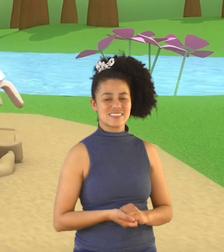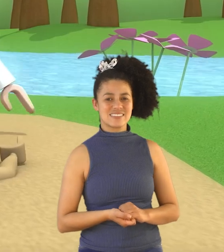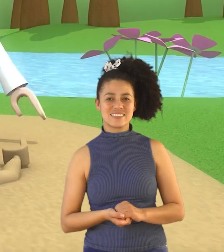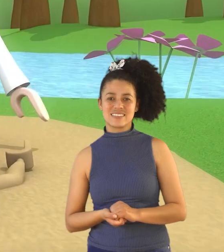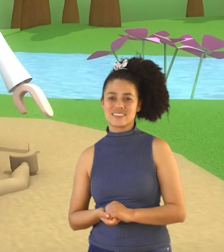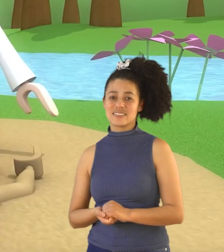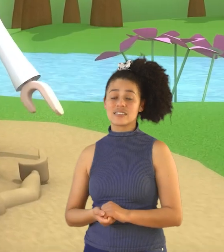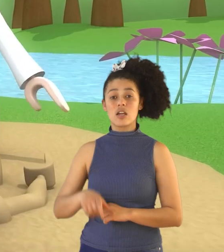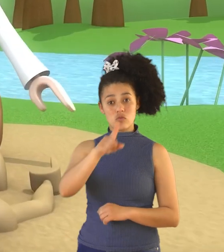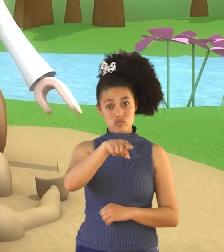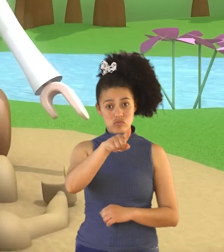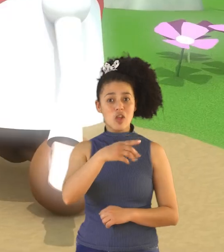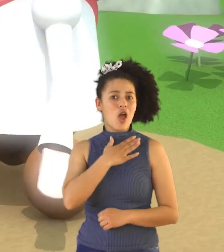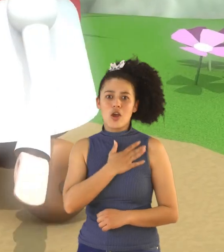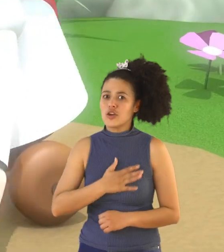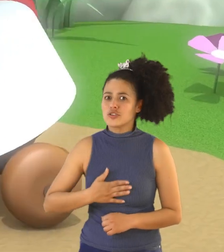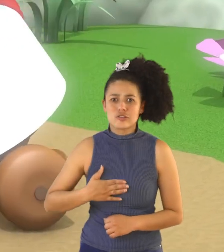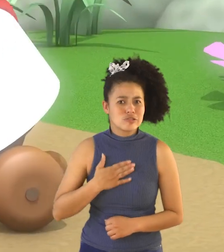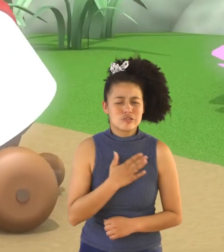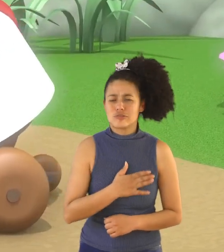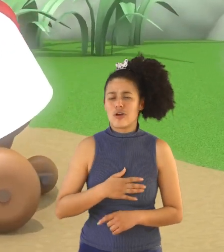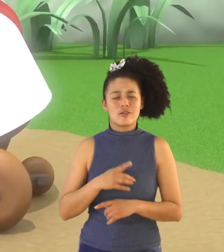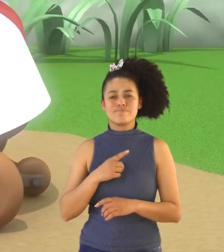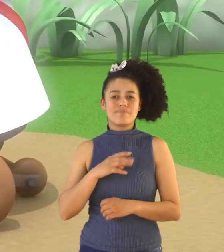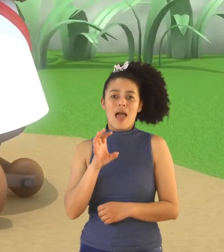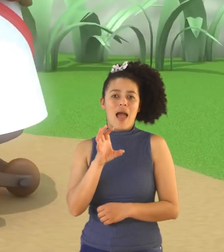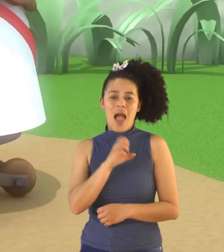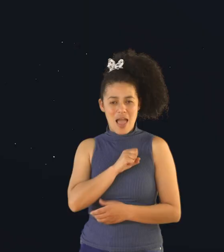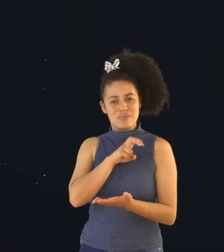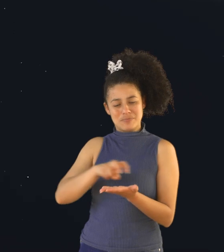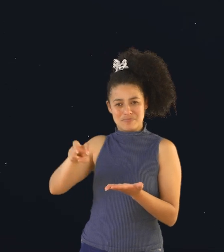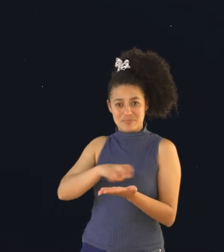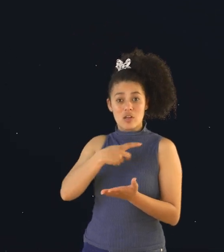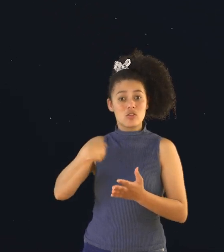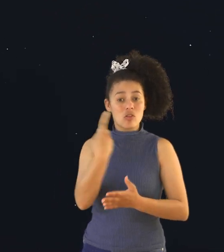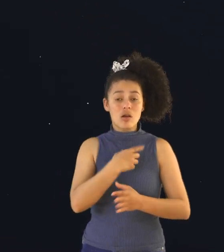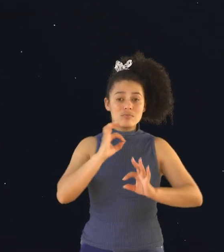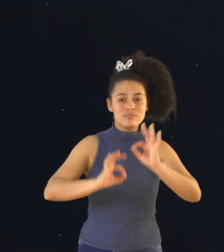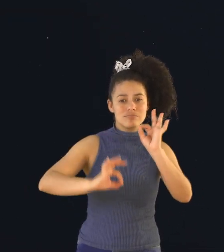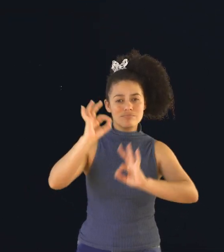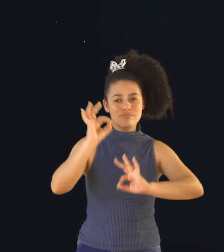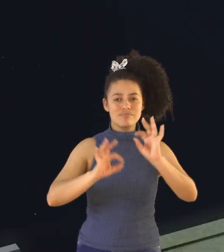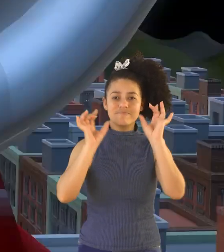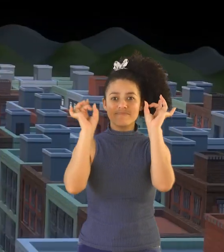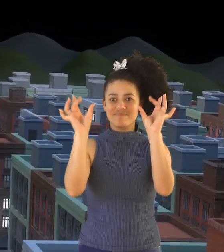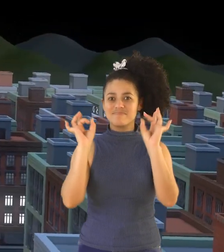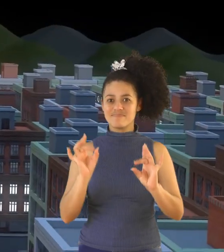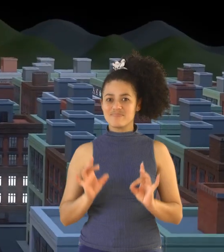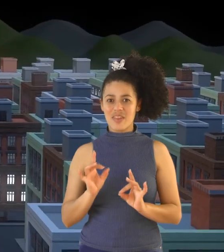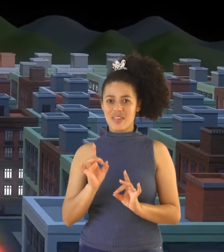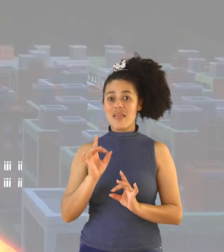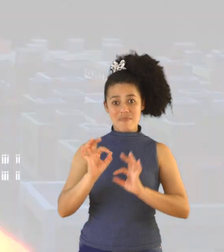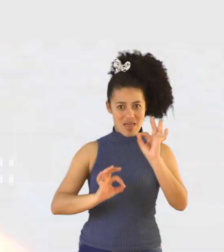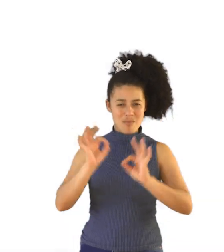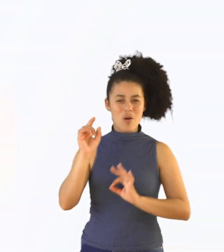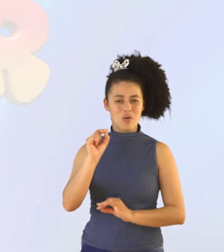Para você que é fã de carteirinha do Rolê Peps, preparamos um episódio especial. Prepare